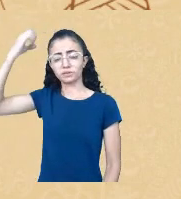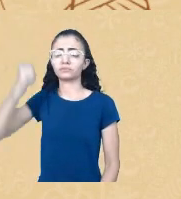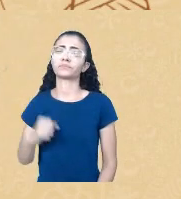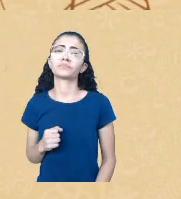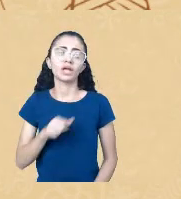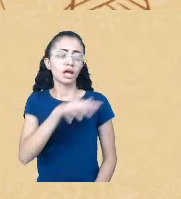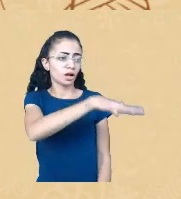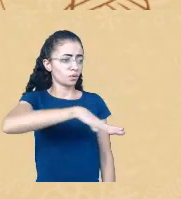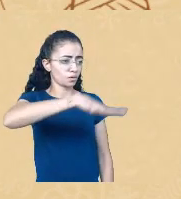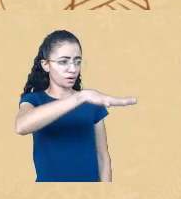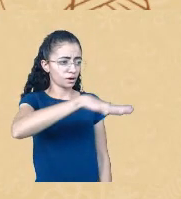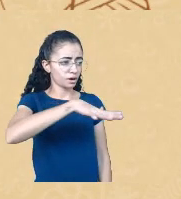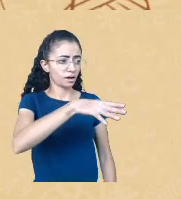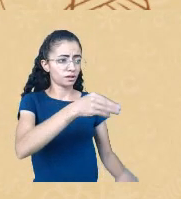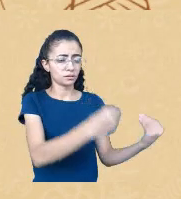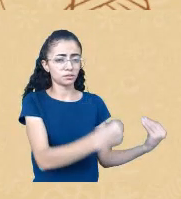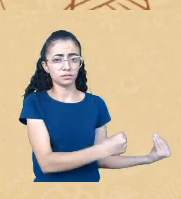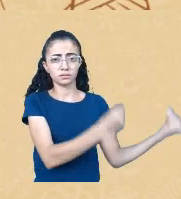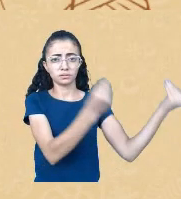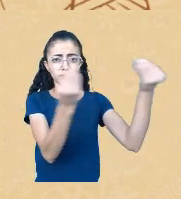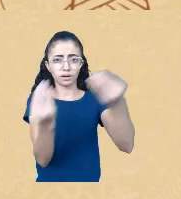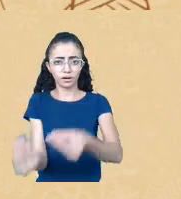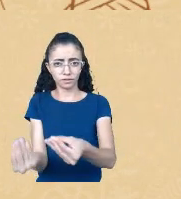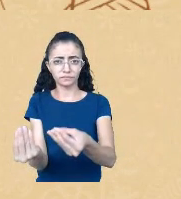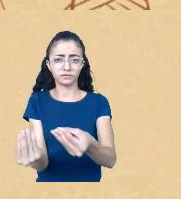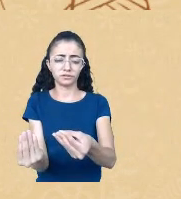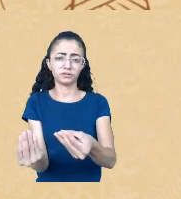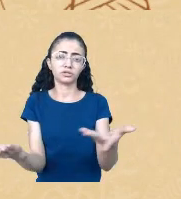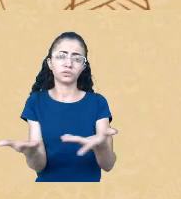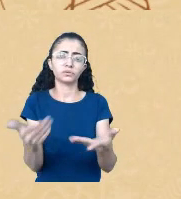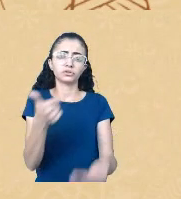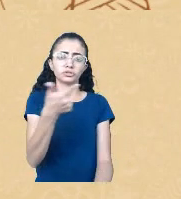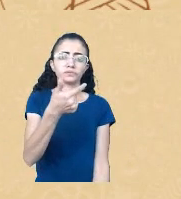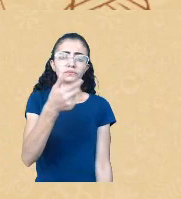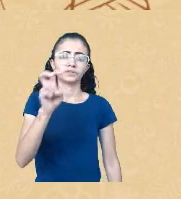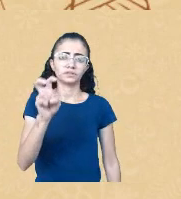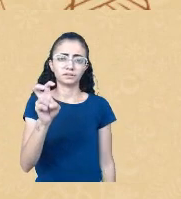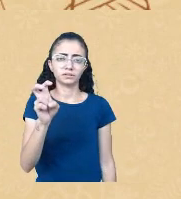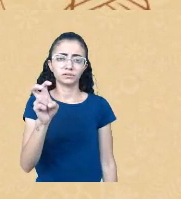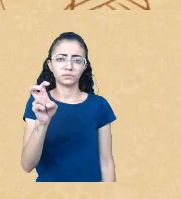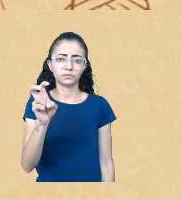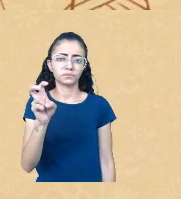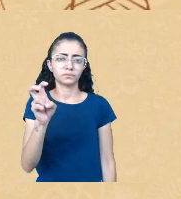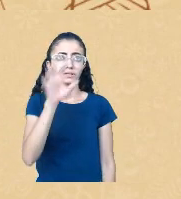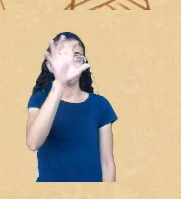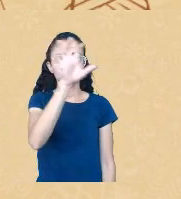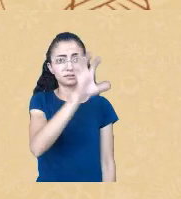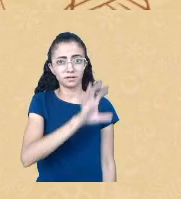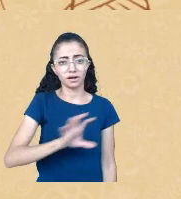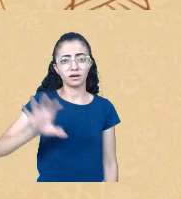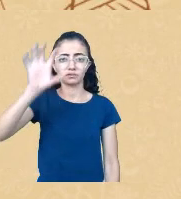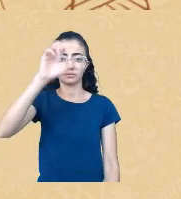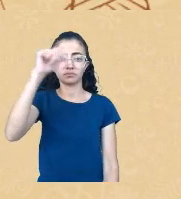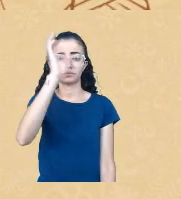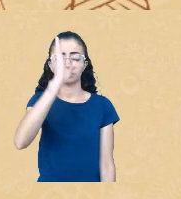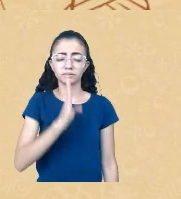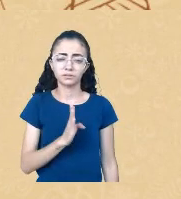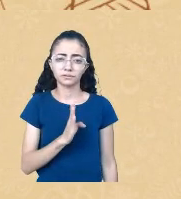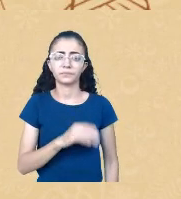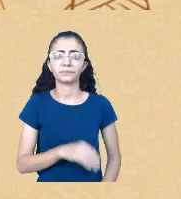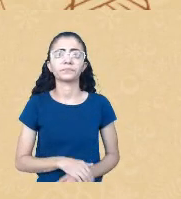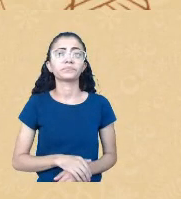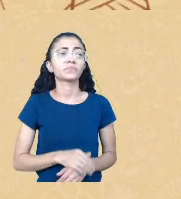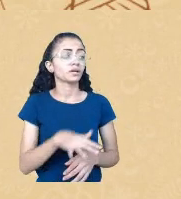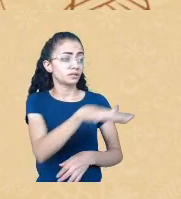correspondem a essa divisão dos 25, 26 estados, sempre profundo, mas nesses pedaços de terra doados havia